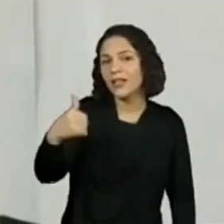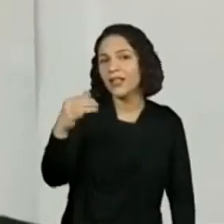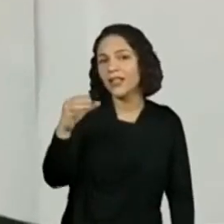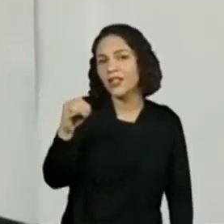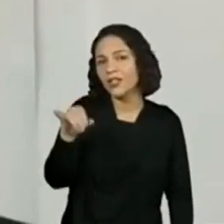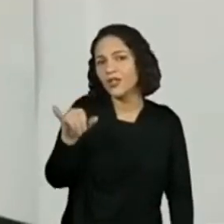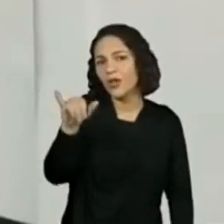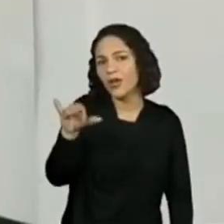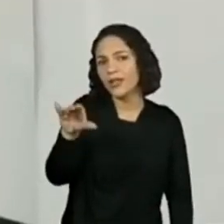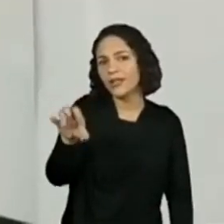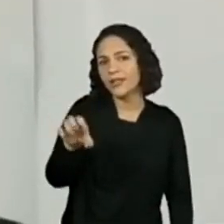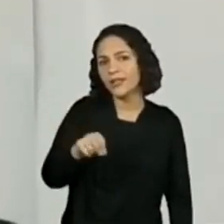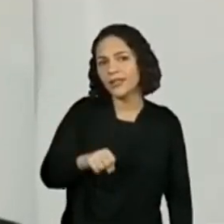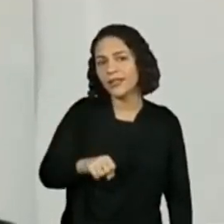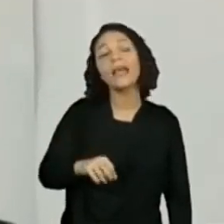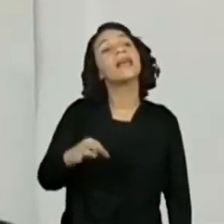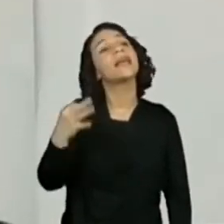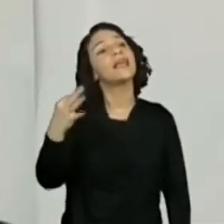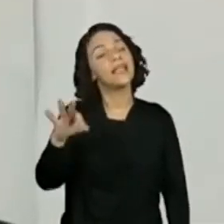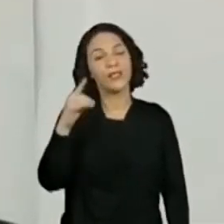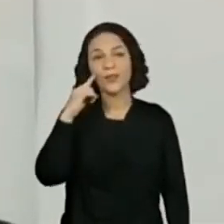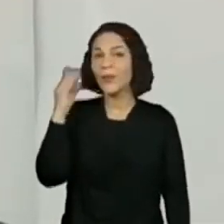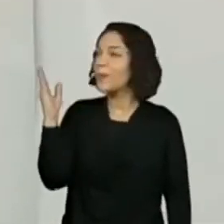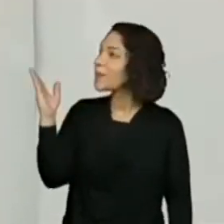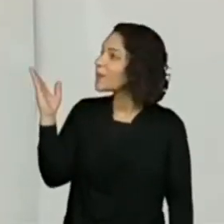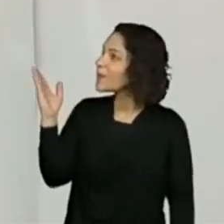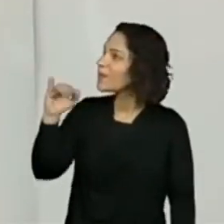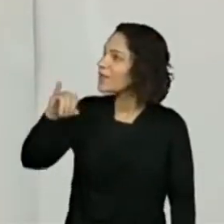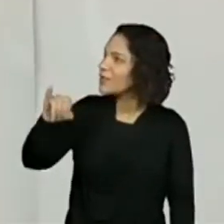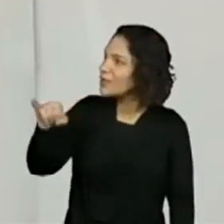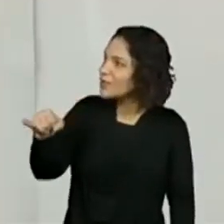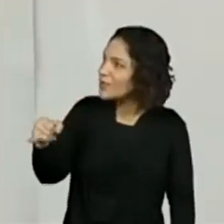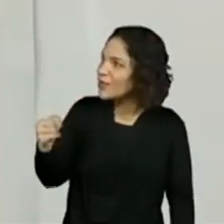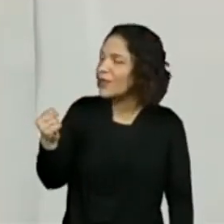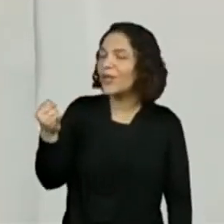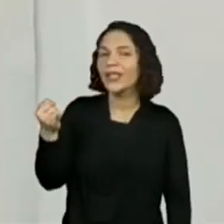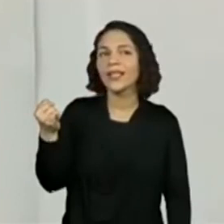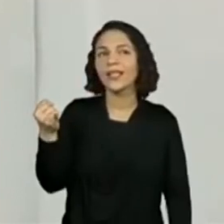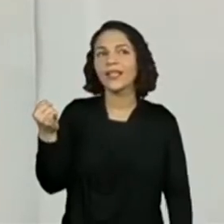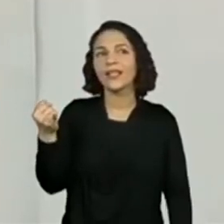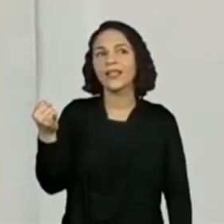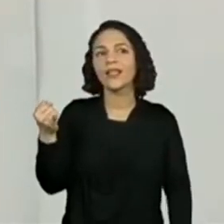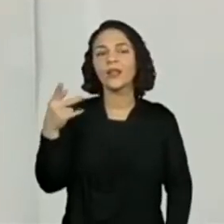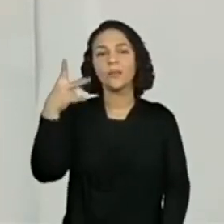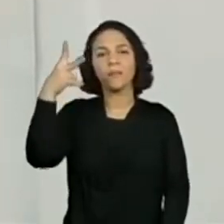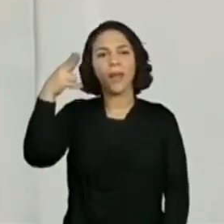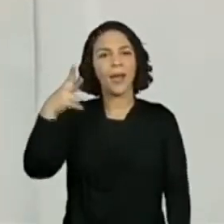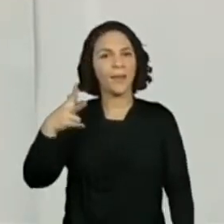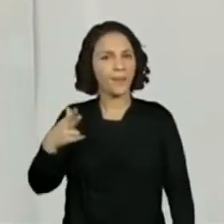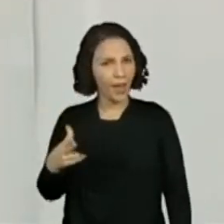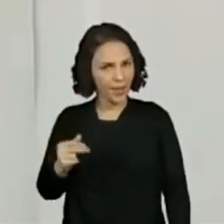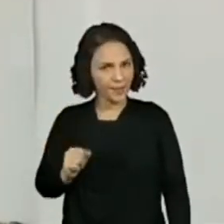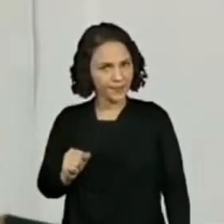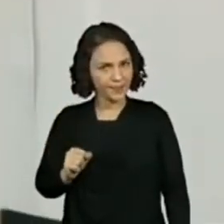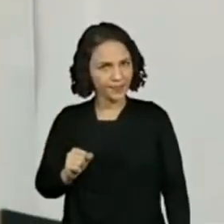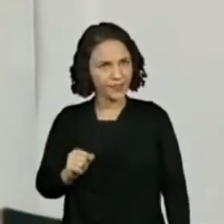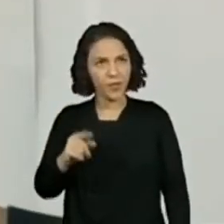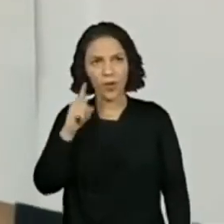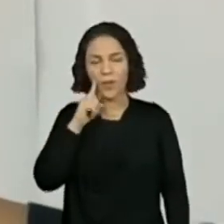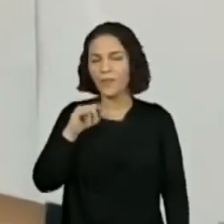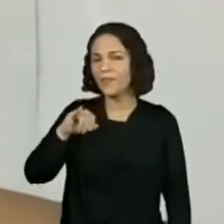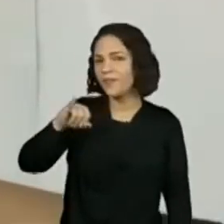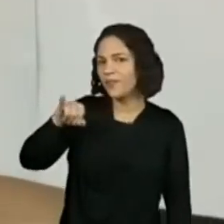Joelson e Joyce. Ó, começa com J e começa com J. Ó, vou ler.